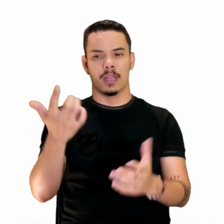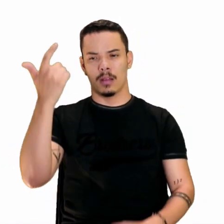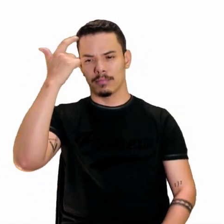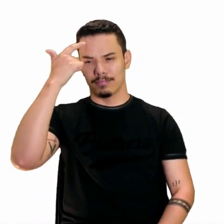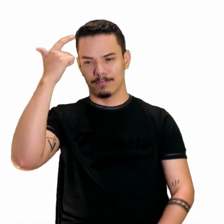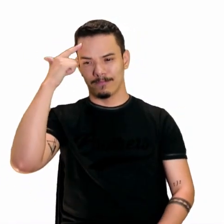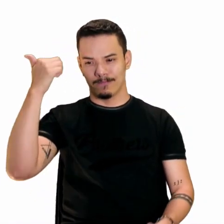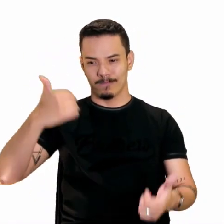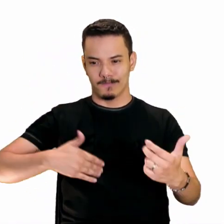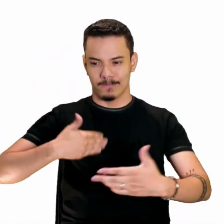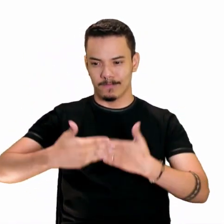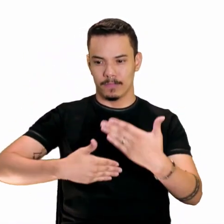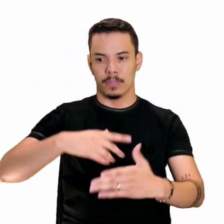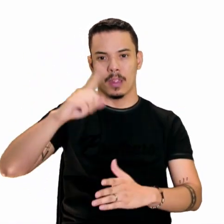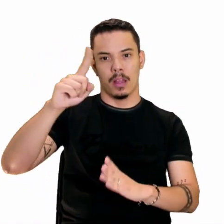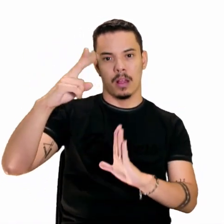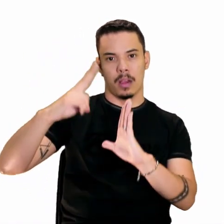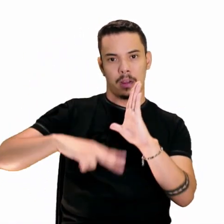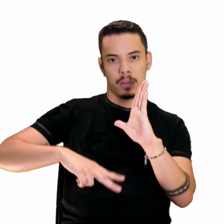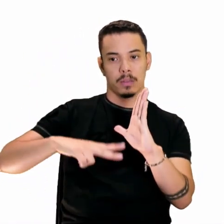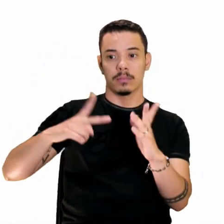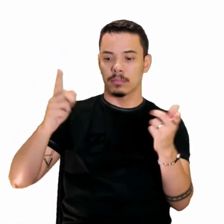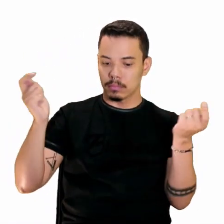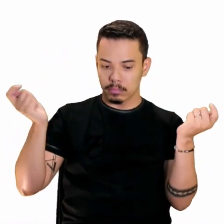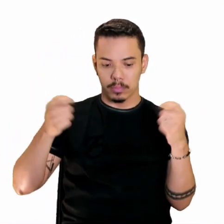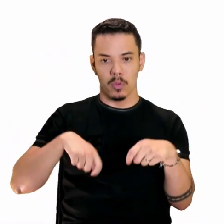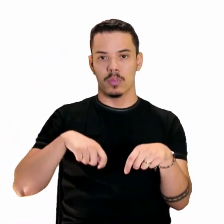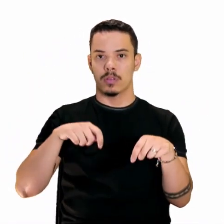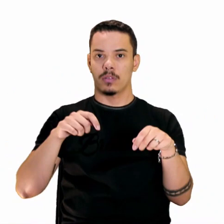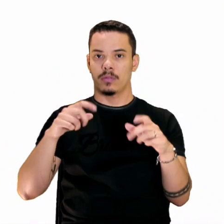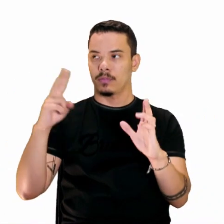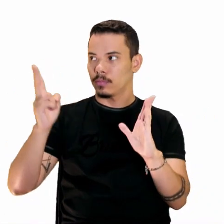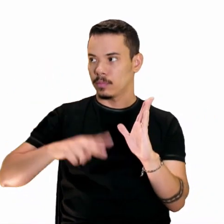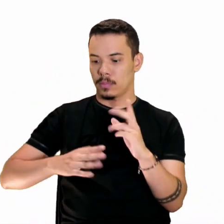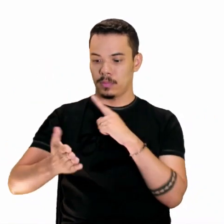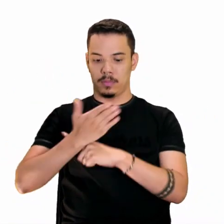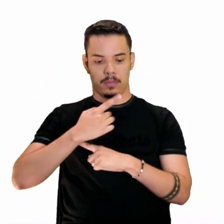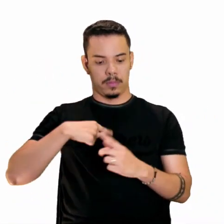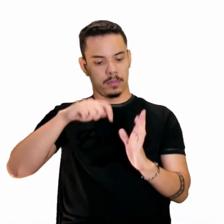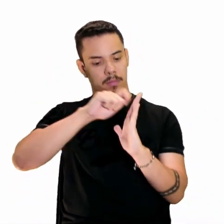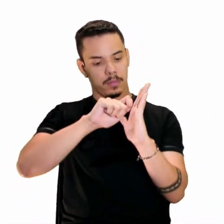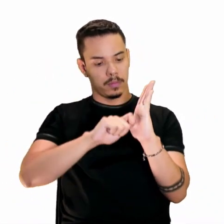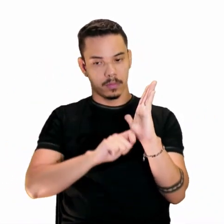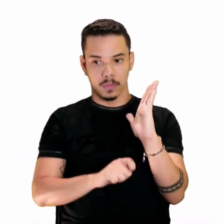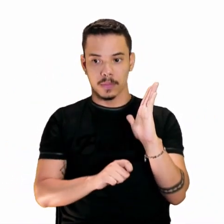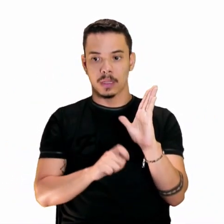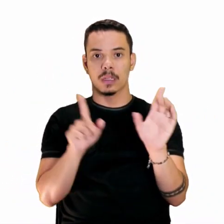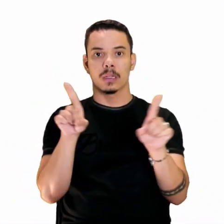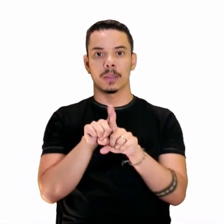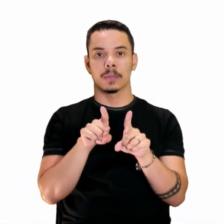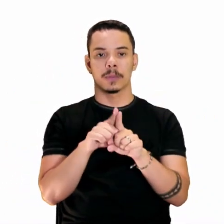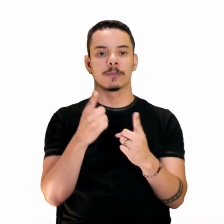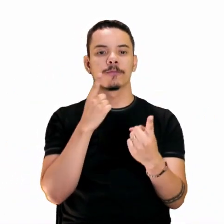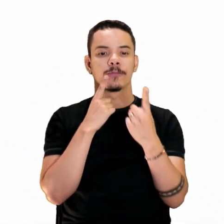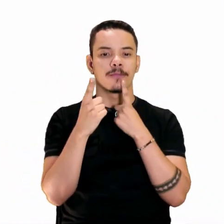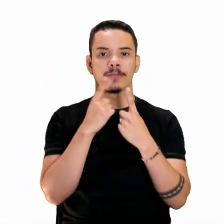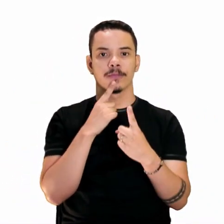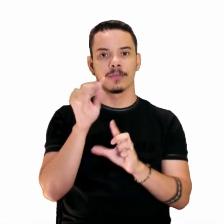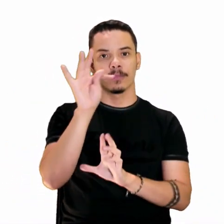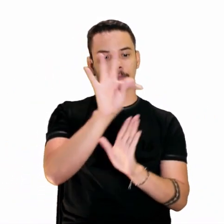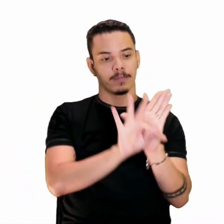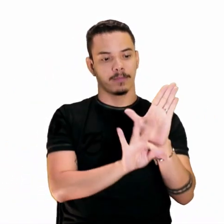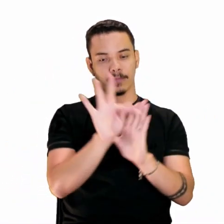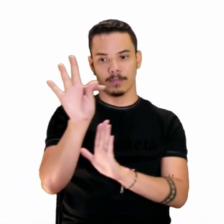é a leitura. Leia tudo que for possível. Tudo isso vai te ajudar na hora da produção. E aqui, para fazer o diálogo entre dois